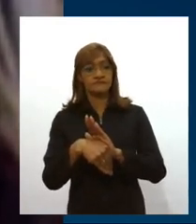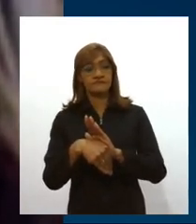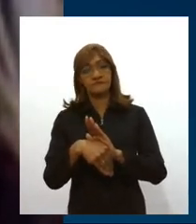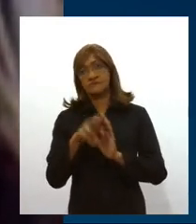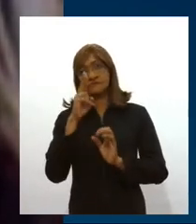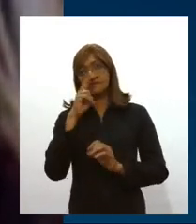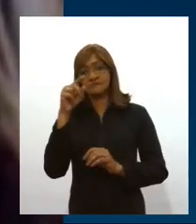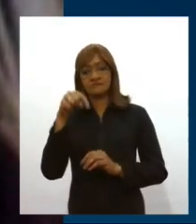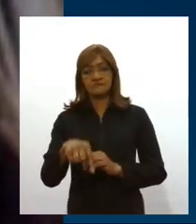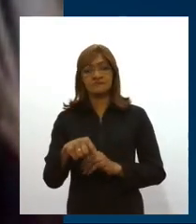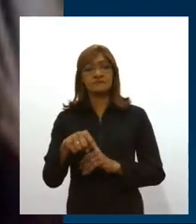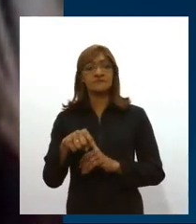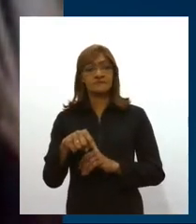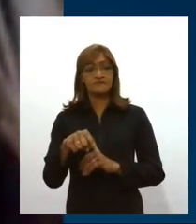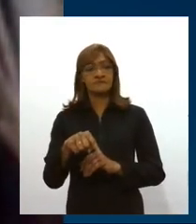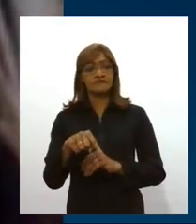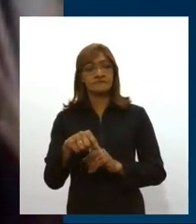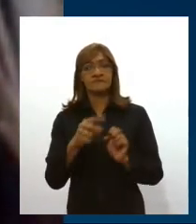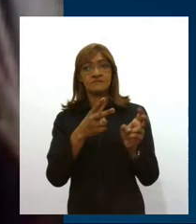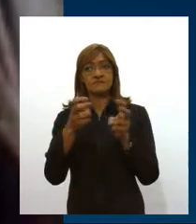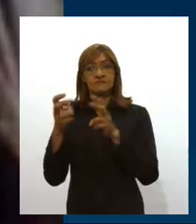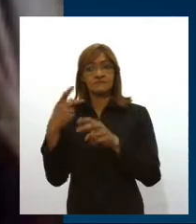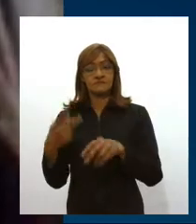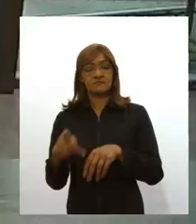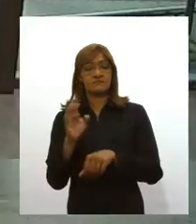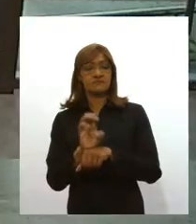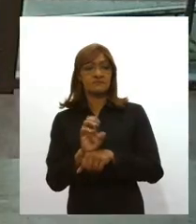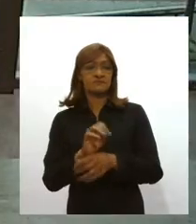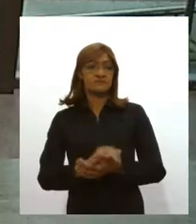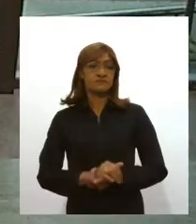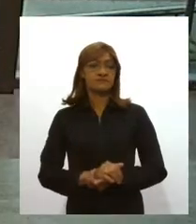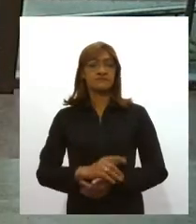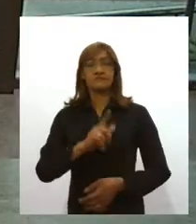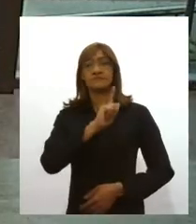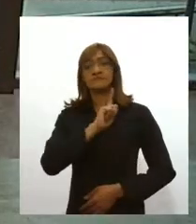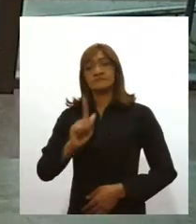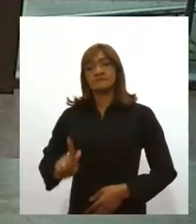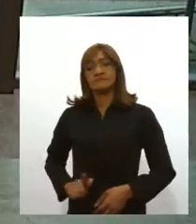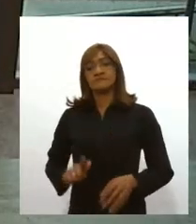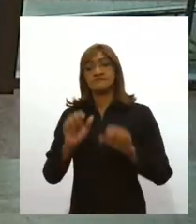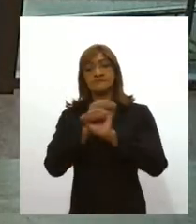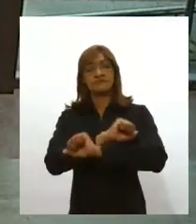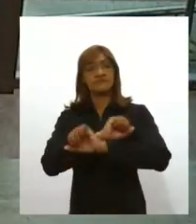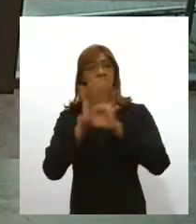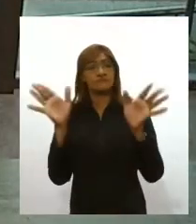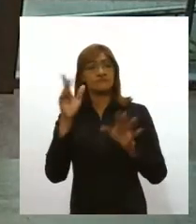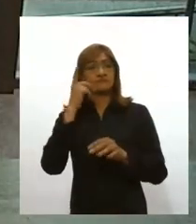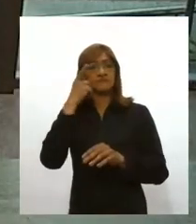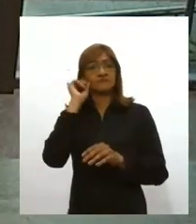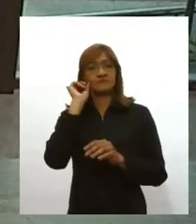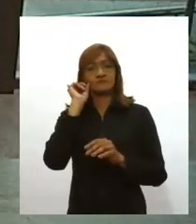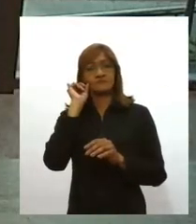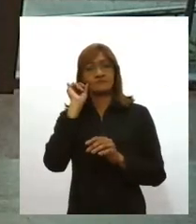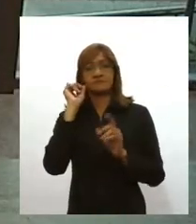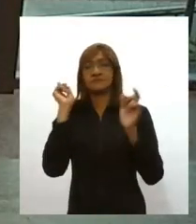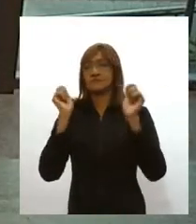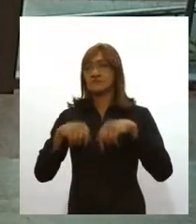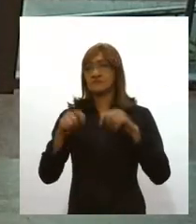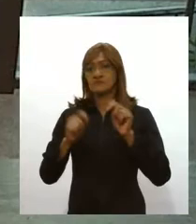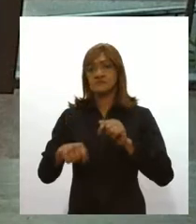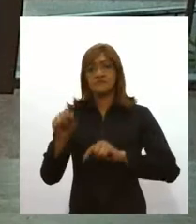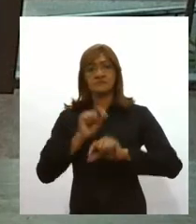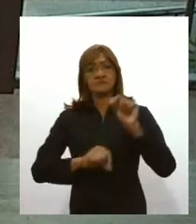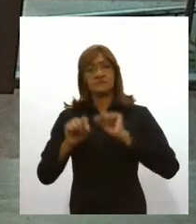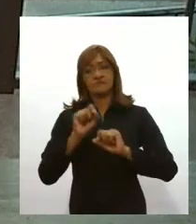observando aqui no Estado. E o governador deixou bem claro ontem que isso pode ser, pode haver um recuo, porque